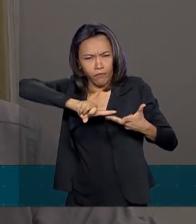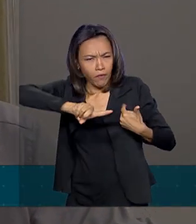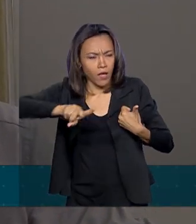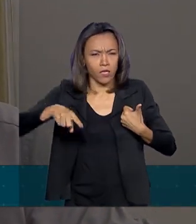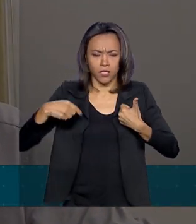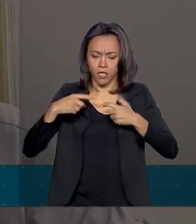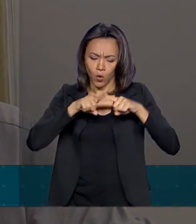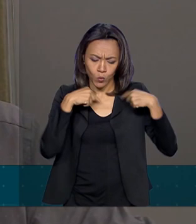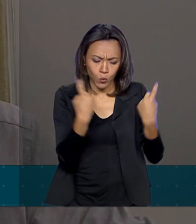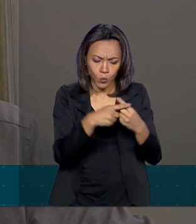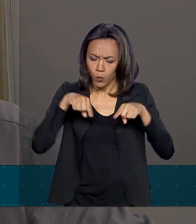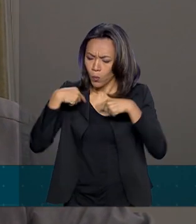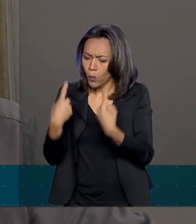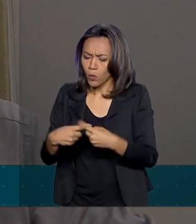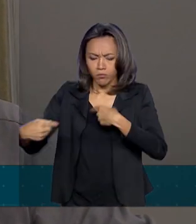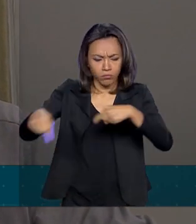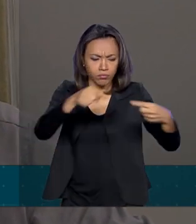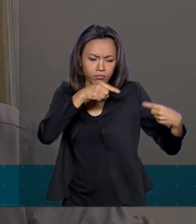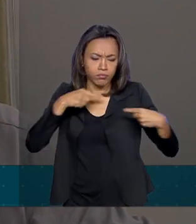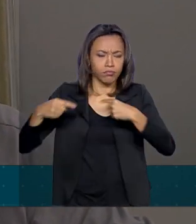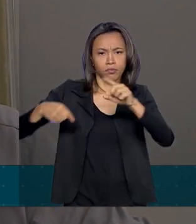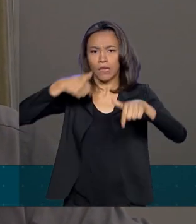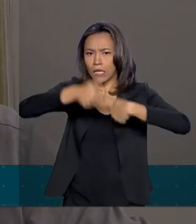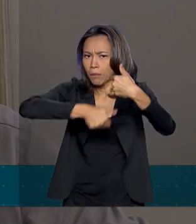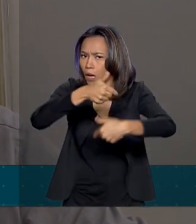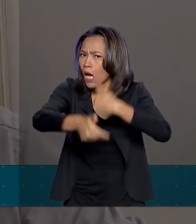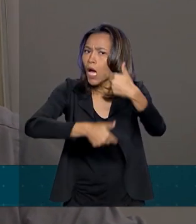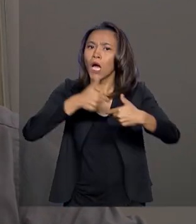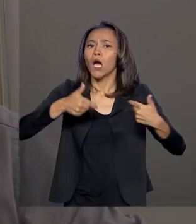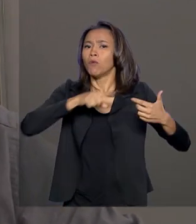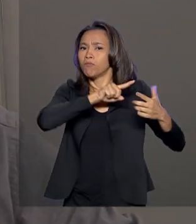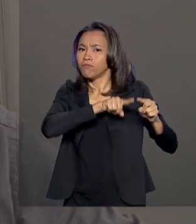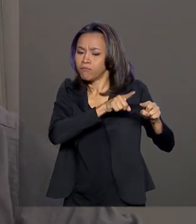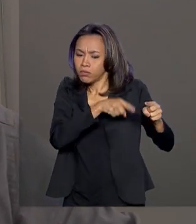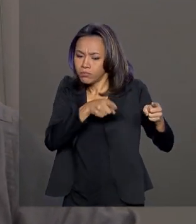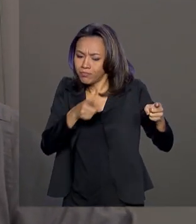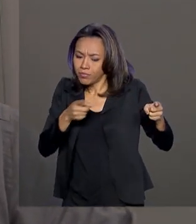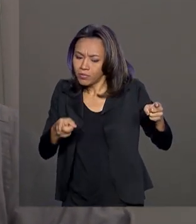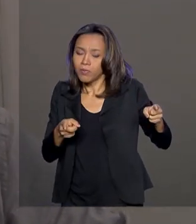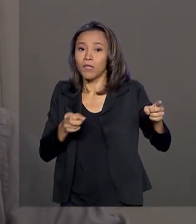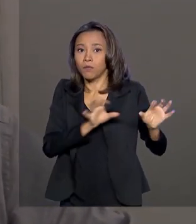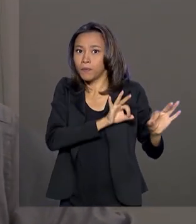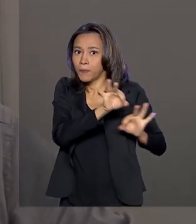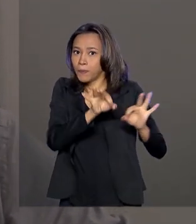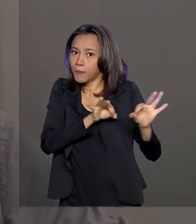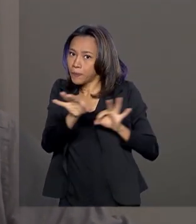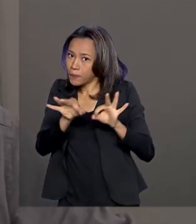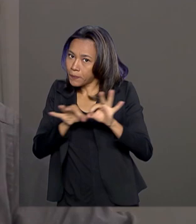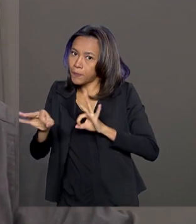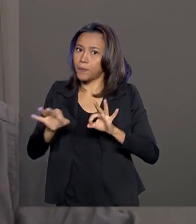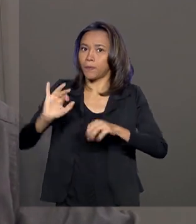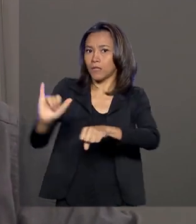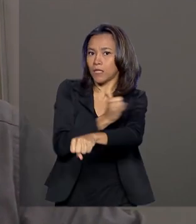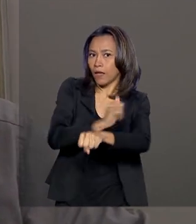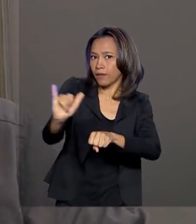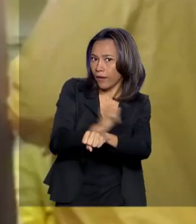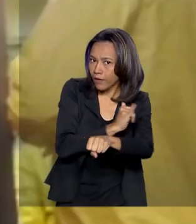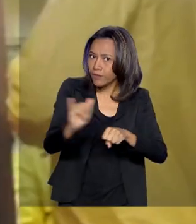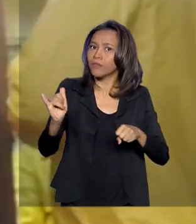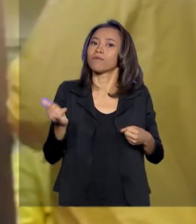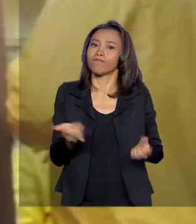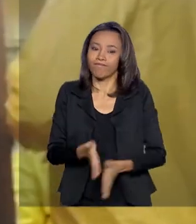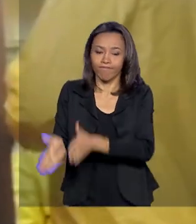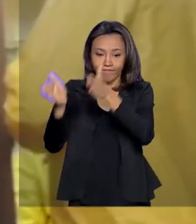discussões, trabalhos de grupo foram desencadeados e repercutiram em um plano de contingência estratégico para o país.